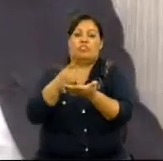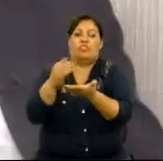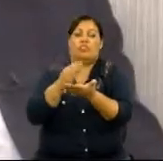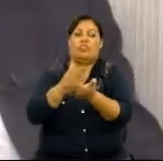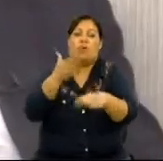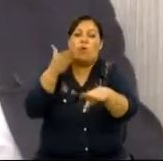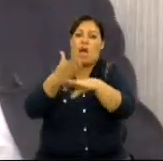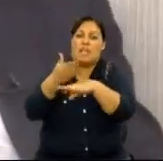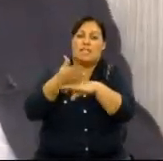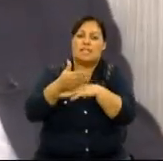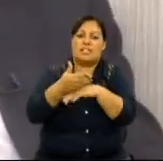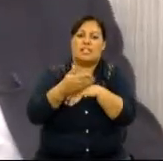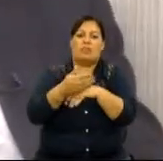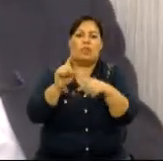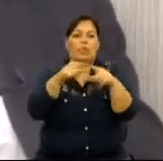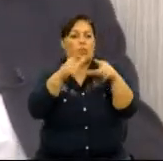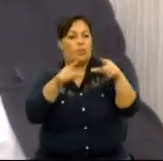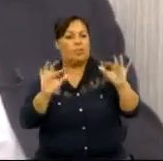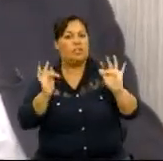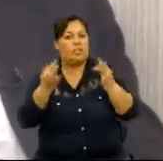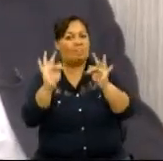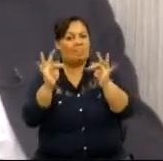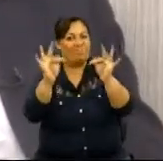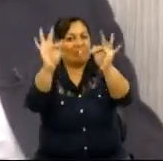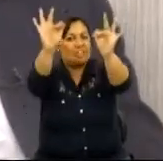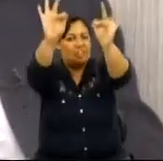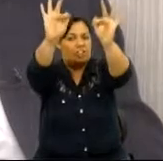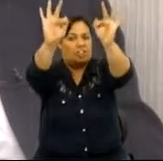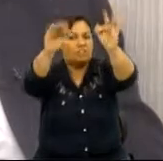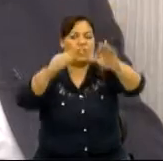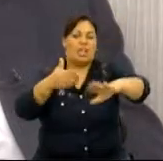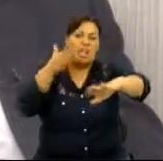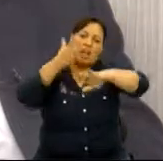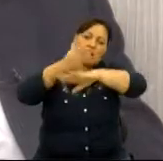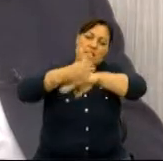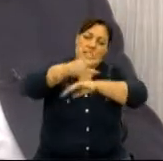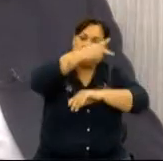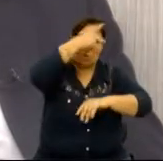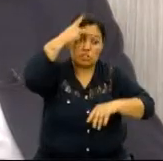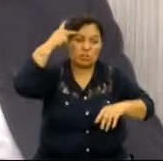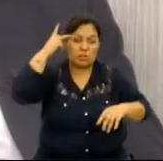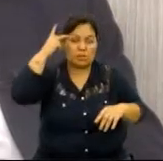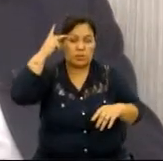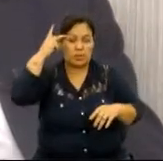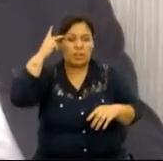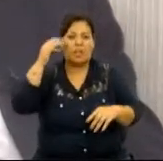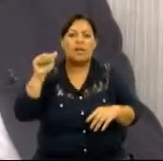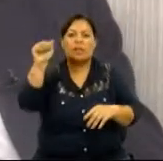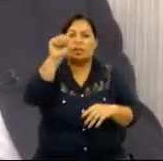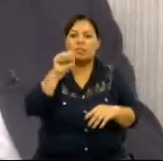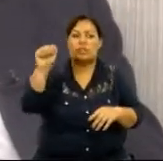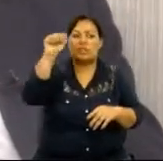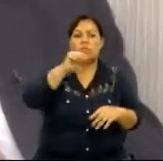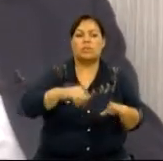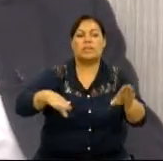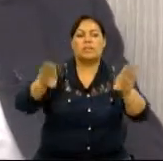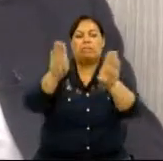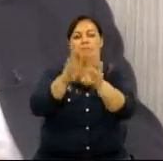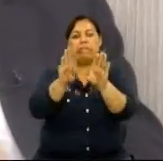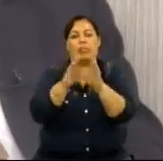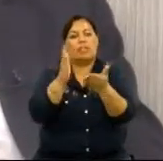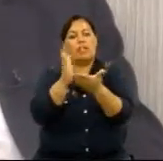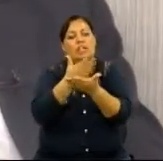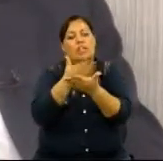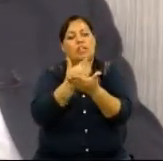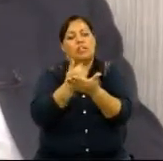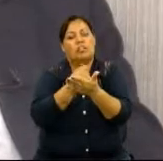acessível, que tem sido a grande evolução em termos de tecnologia acessível às pessoas. A par disso, a Fundação começou